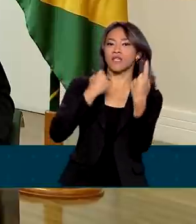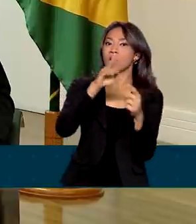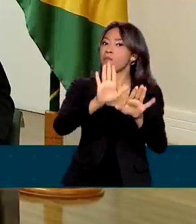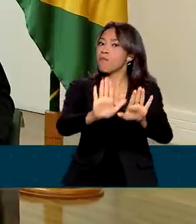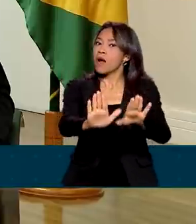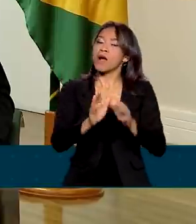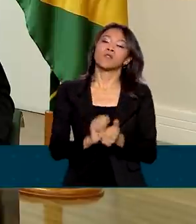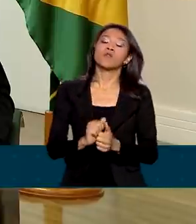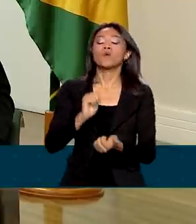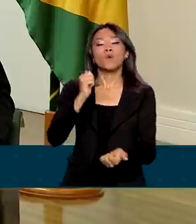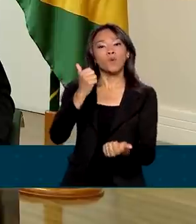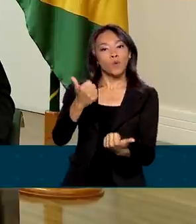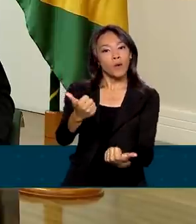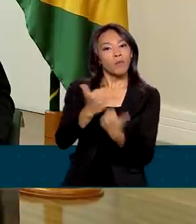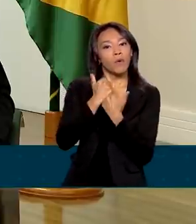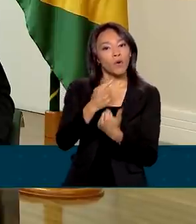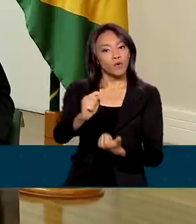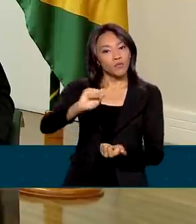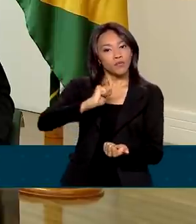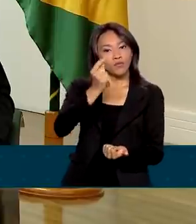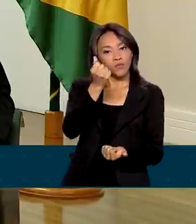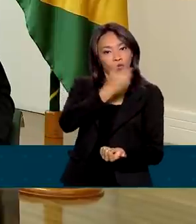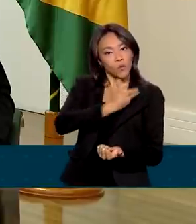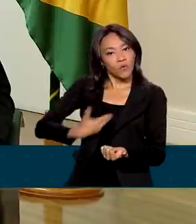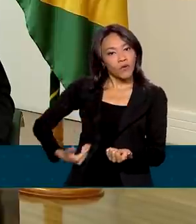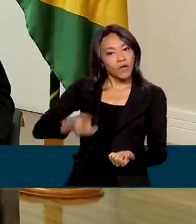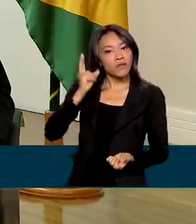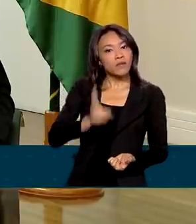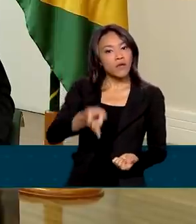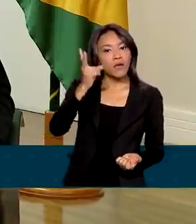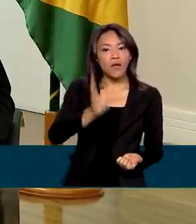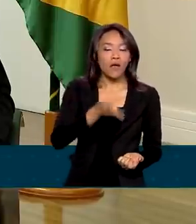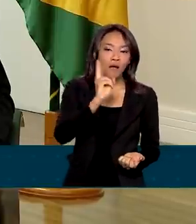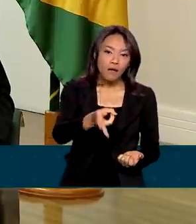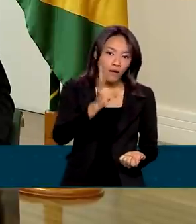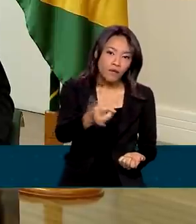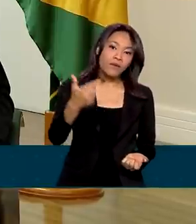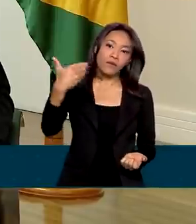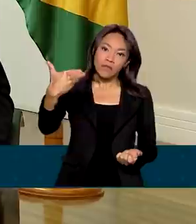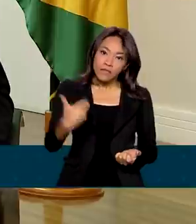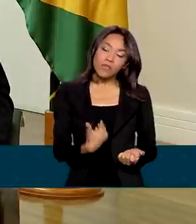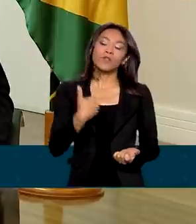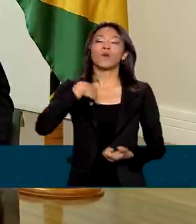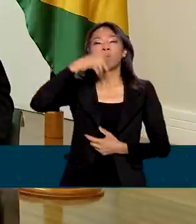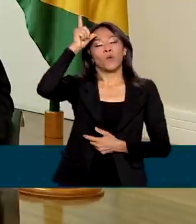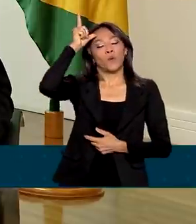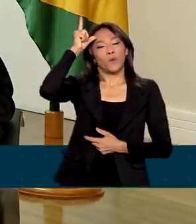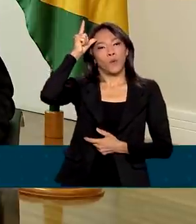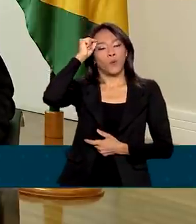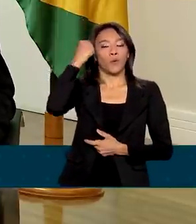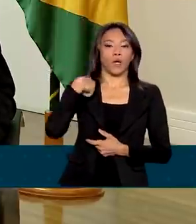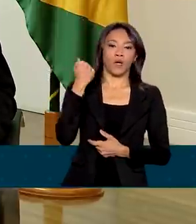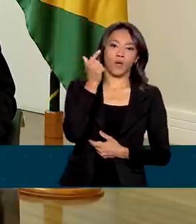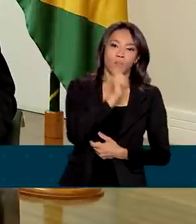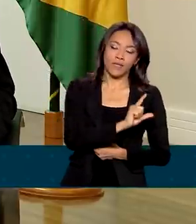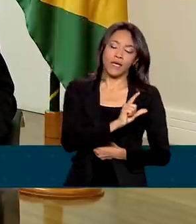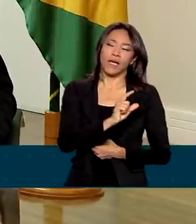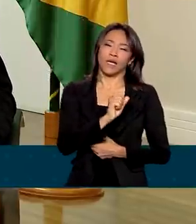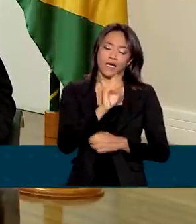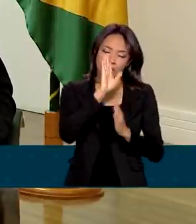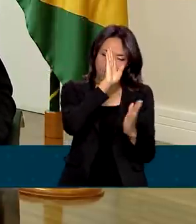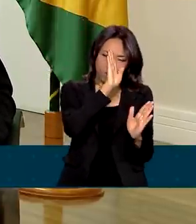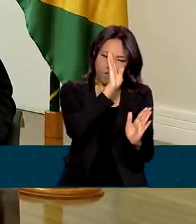Bolsa Atleta e o Bolsa Pódio é permanente. Então, dá toda a tranquilidade para que esse atleta possa, sim, ter